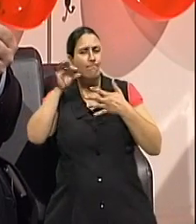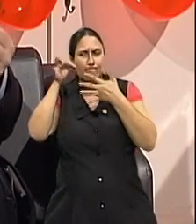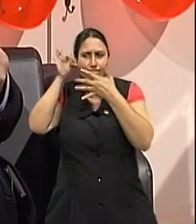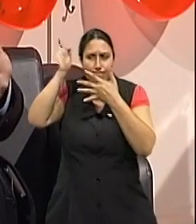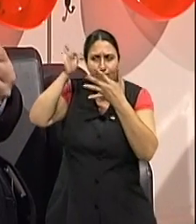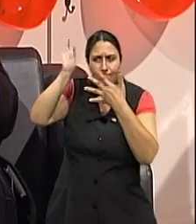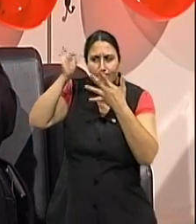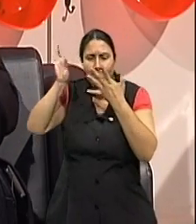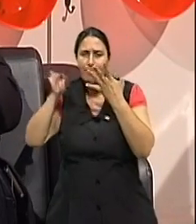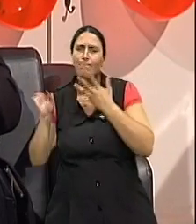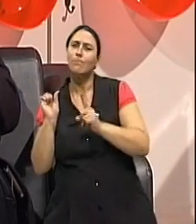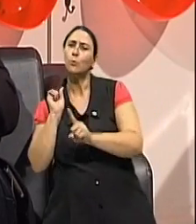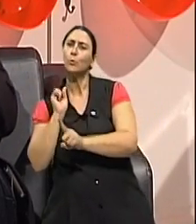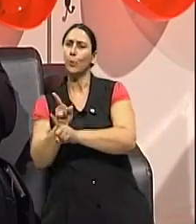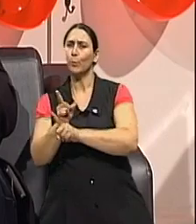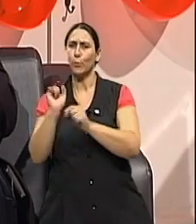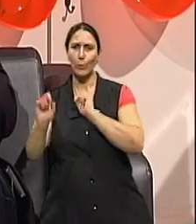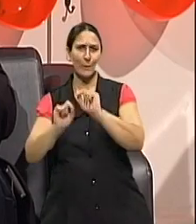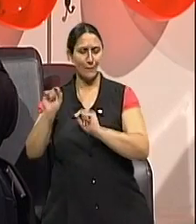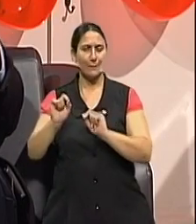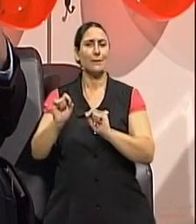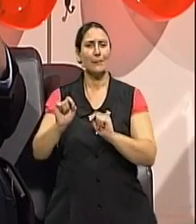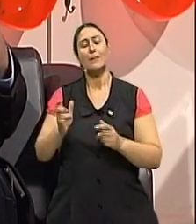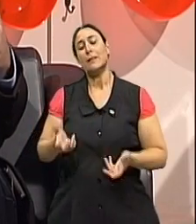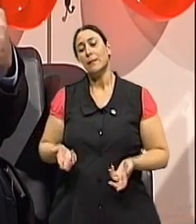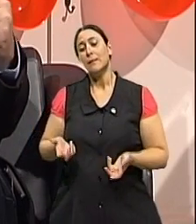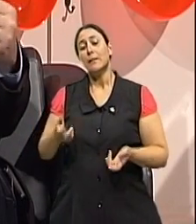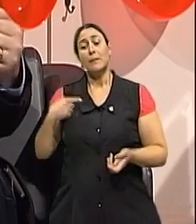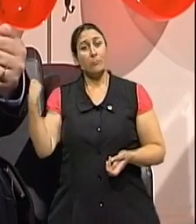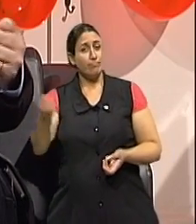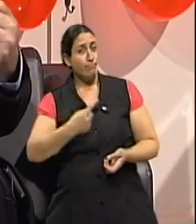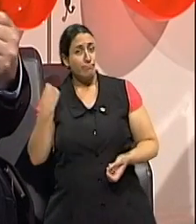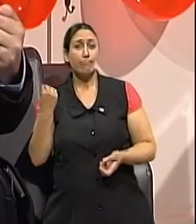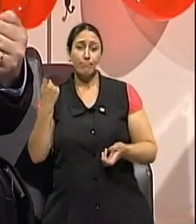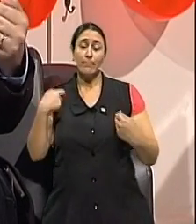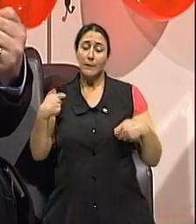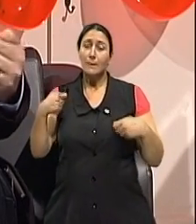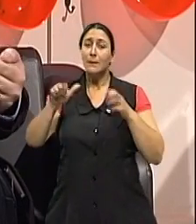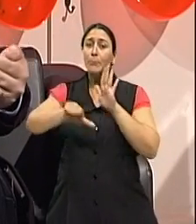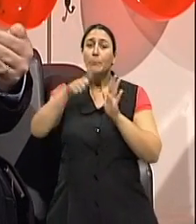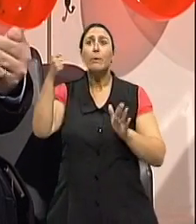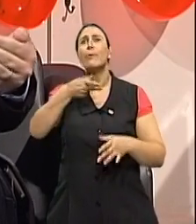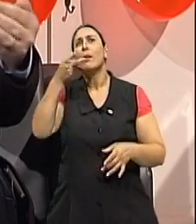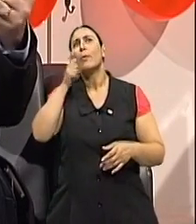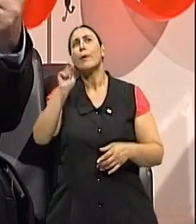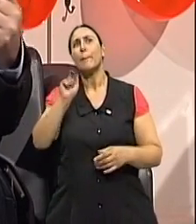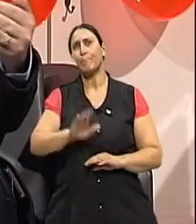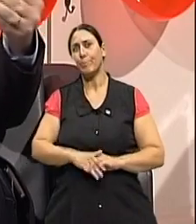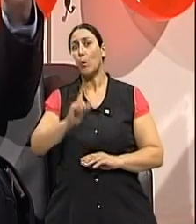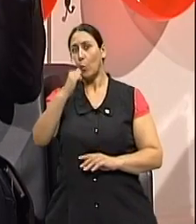trazer. Mas, em termos de prevenção, a gente pode sim falar que, primeiro de tudo, né? Um episódio